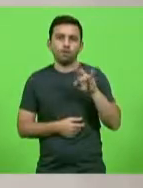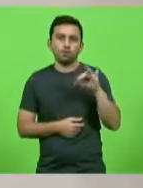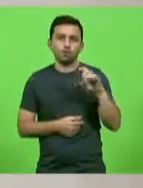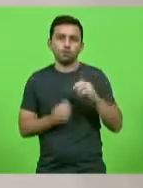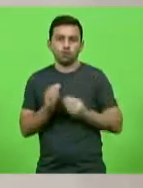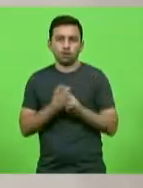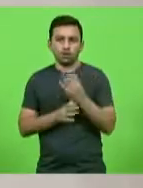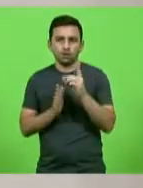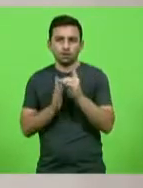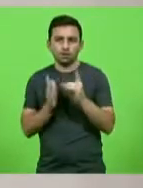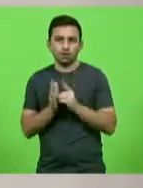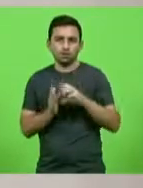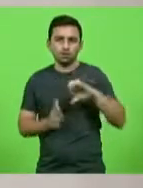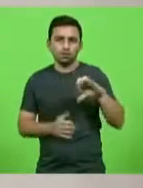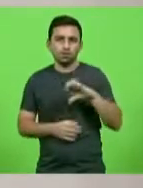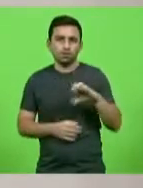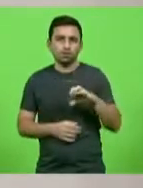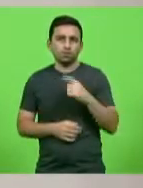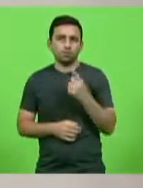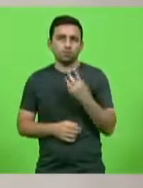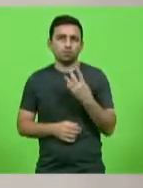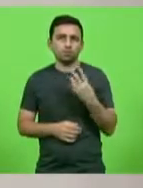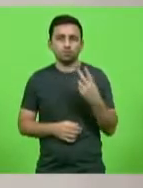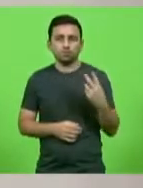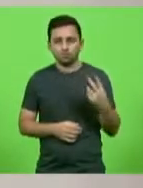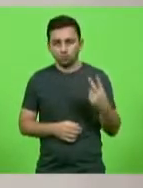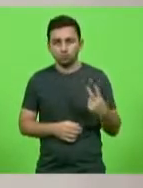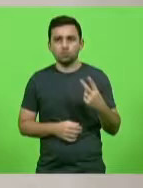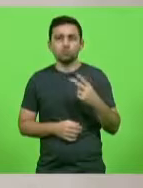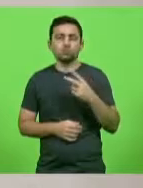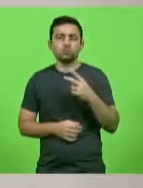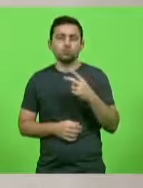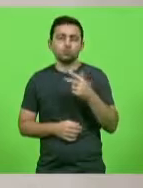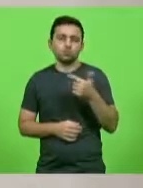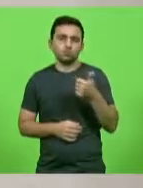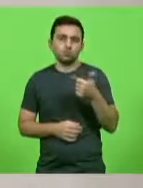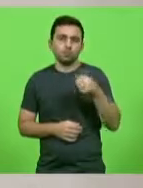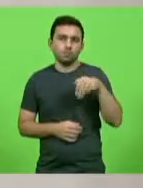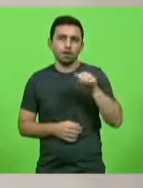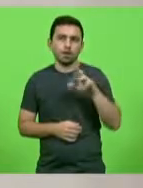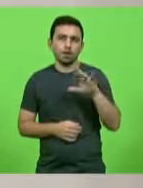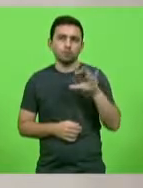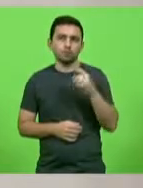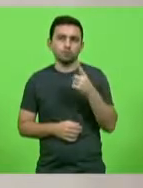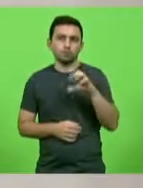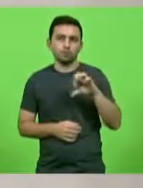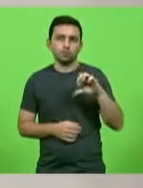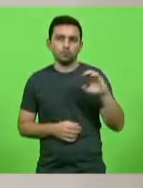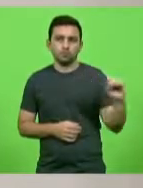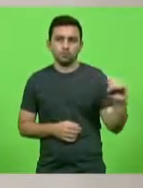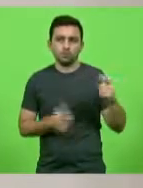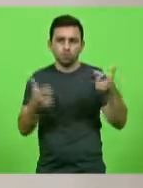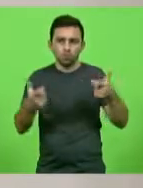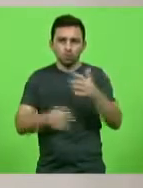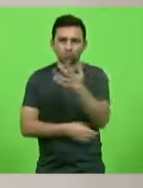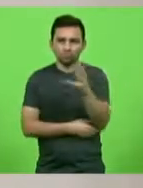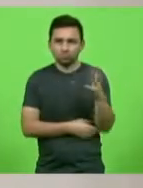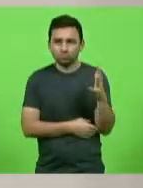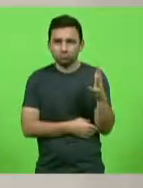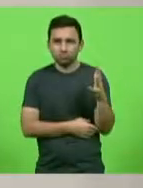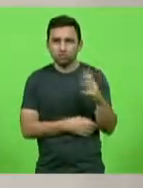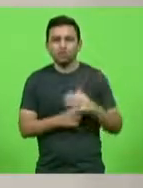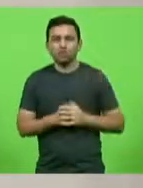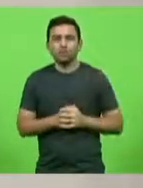.142 de 12 de março de 1990. Em Parque Nacional Marinho do Arvoredo.